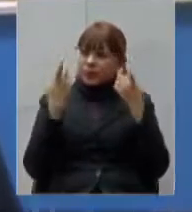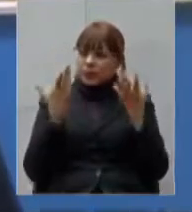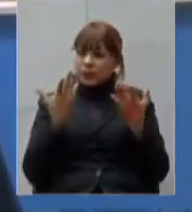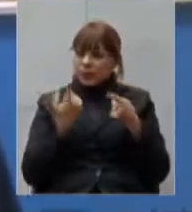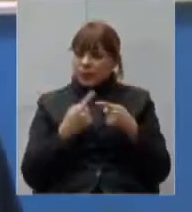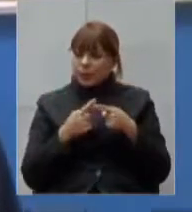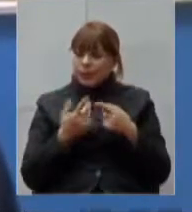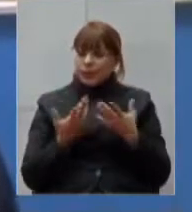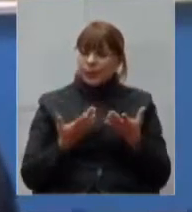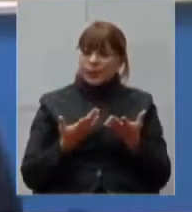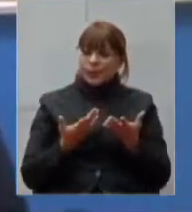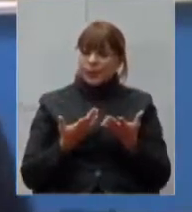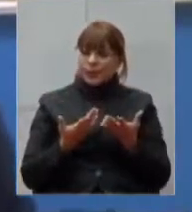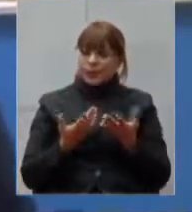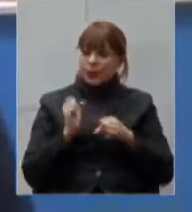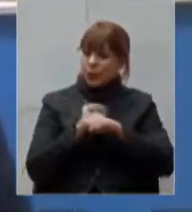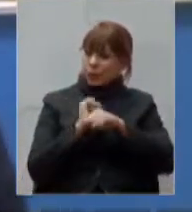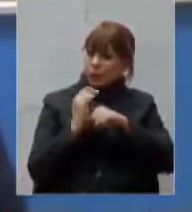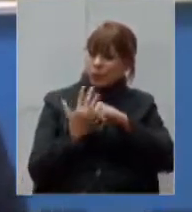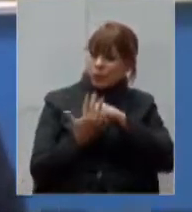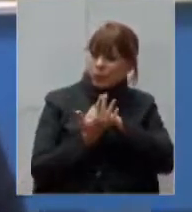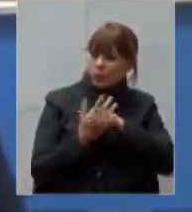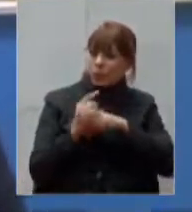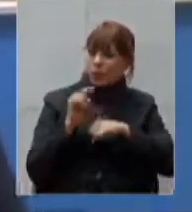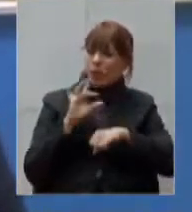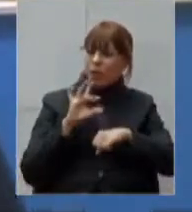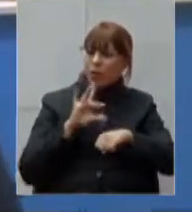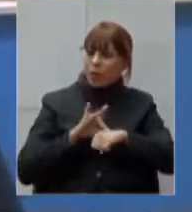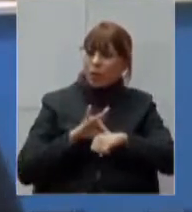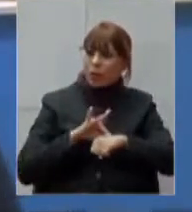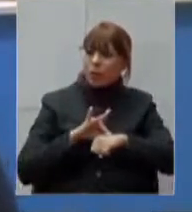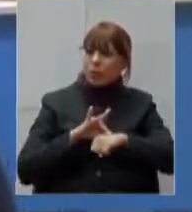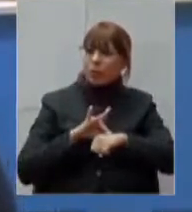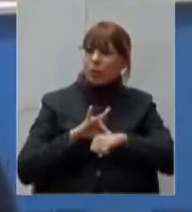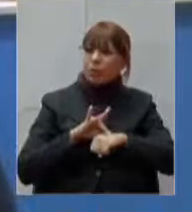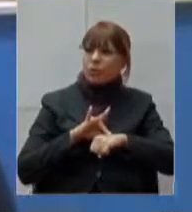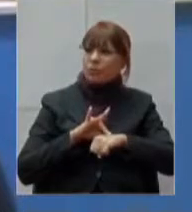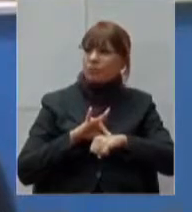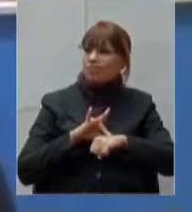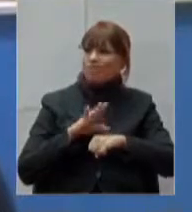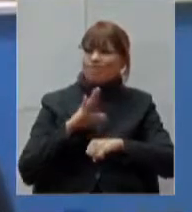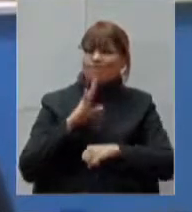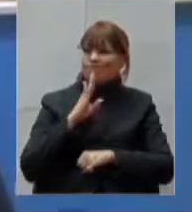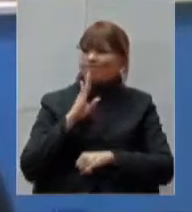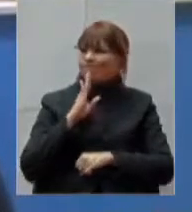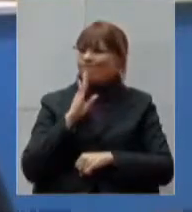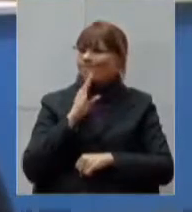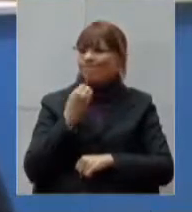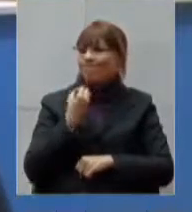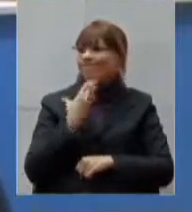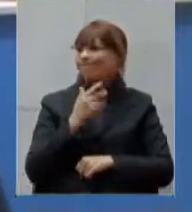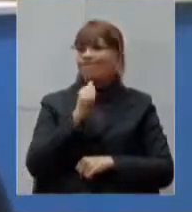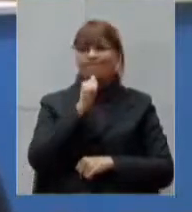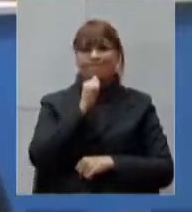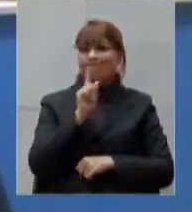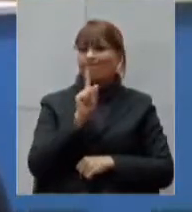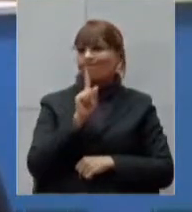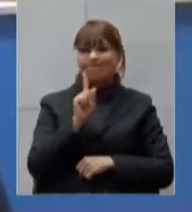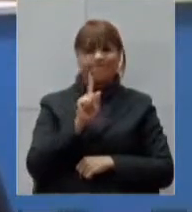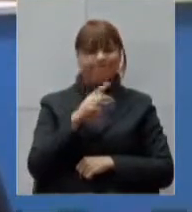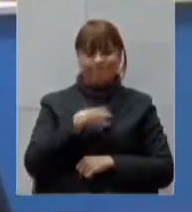o coronavírus é uma doença desconhecida ainda de toda a ciência